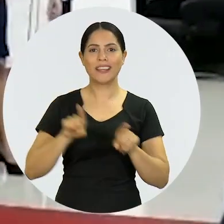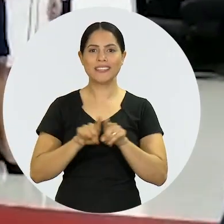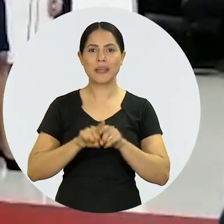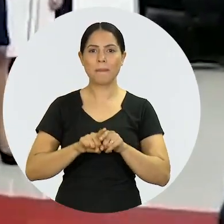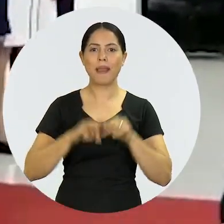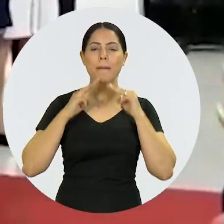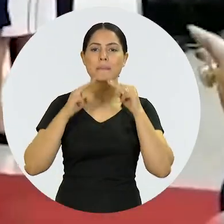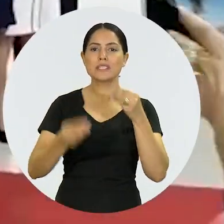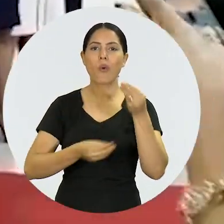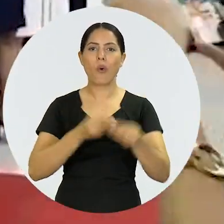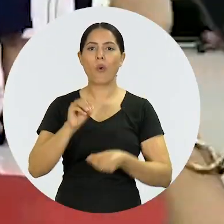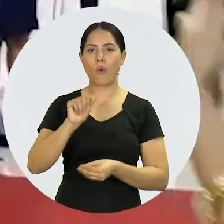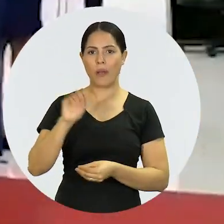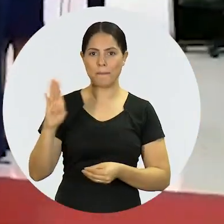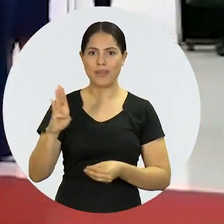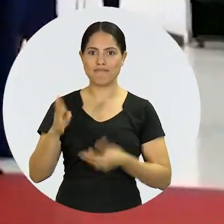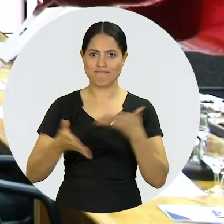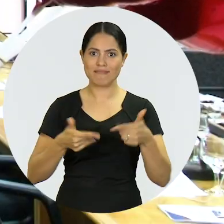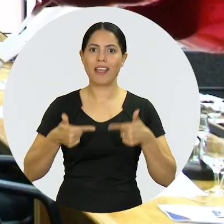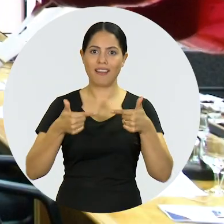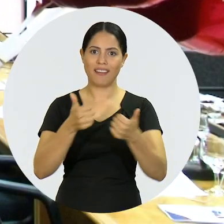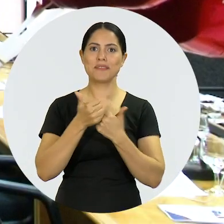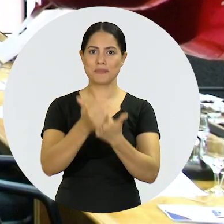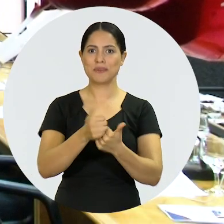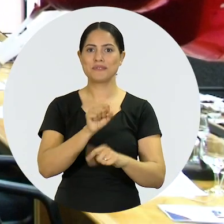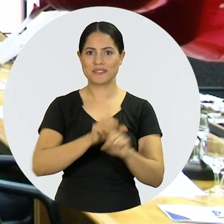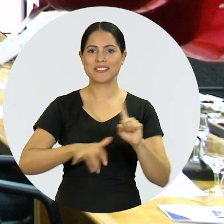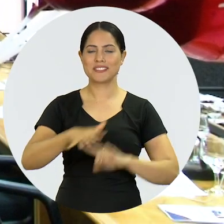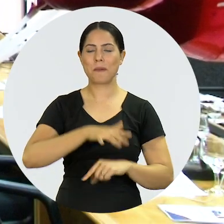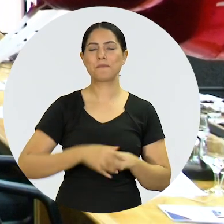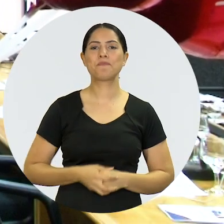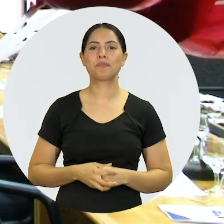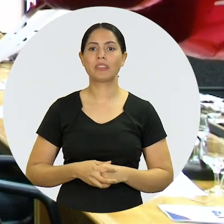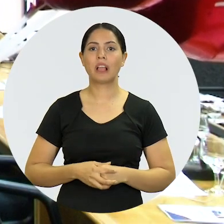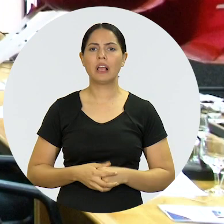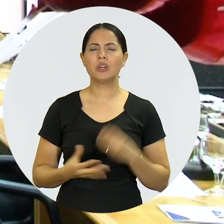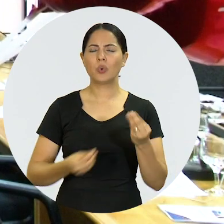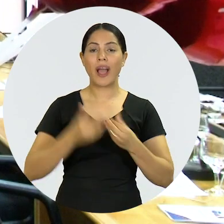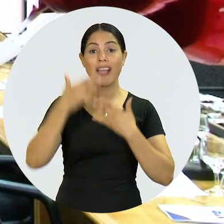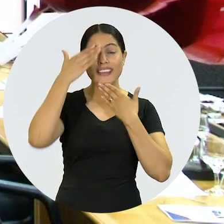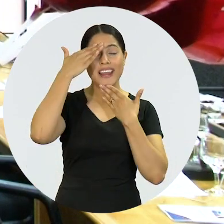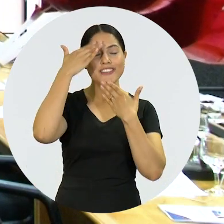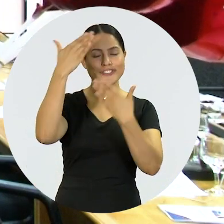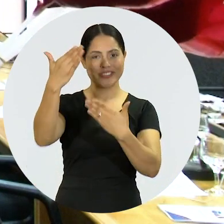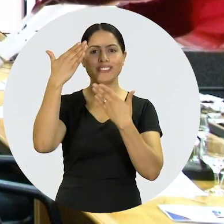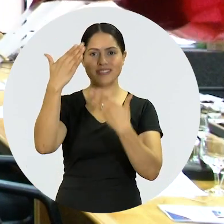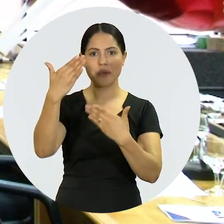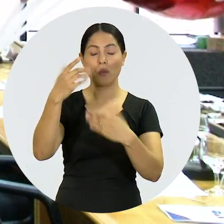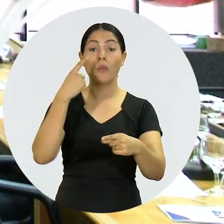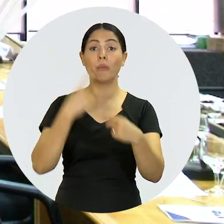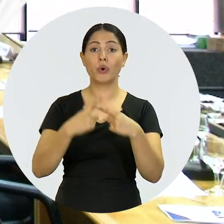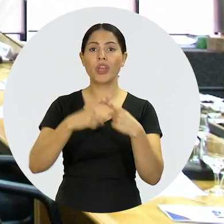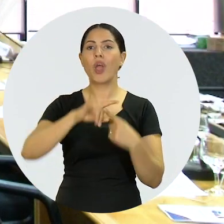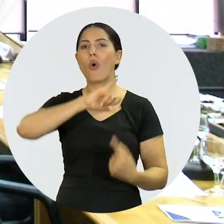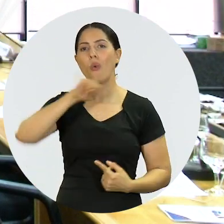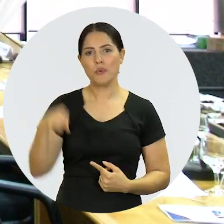própria missão da OAB com a sociedade. A maior sensação que temos é de gratidão. Gratidão pela